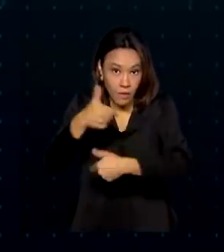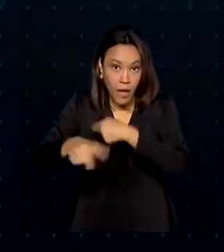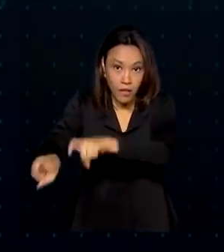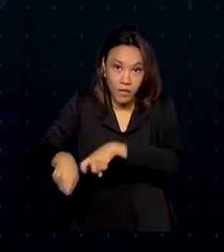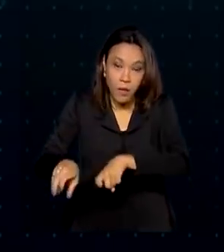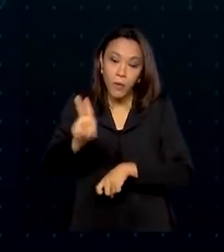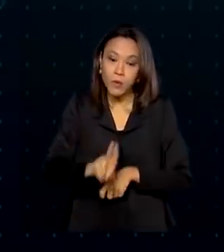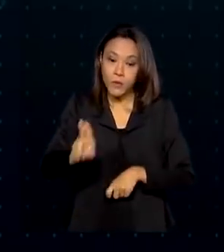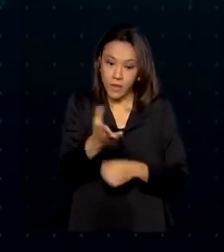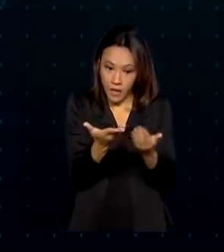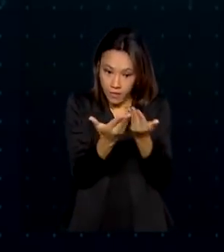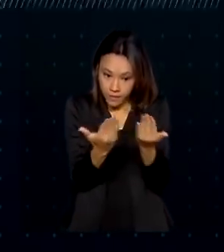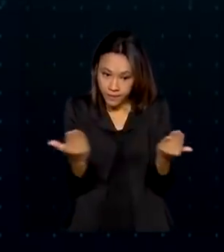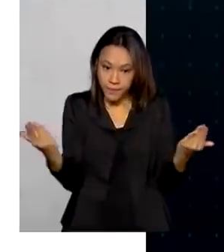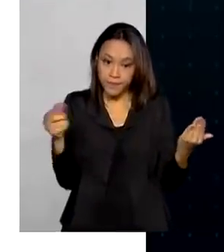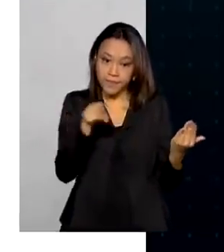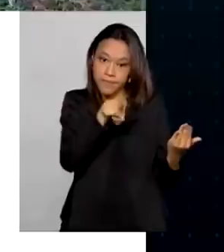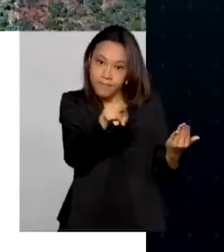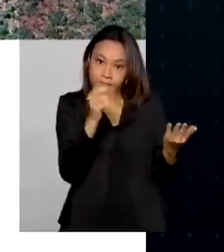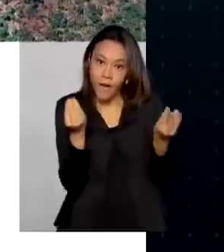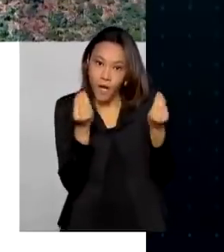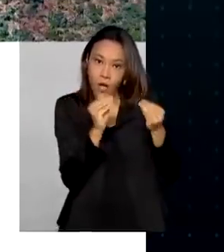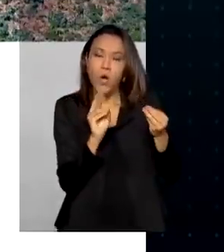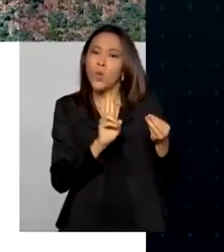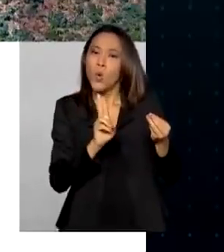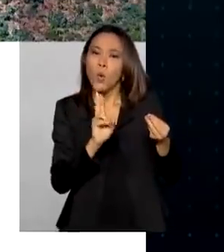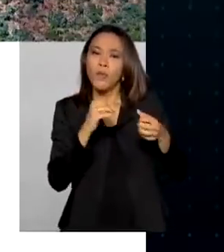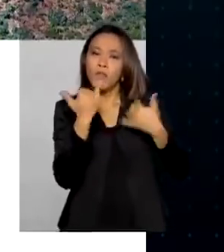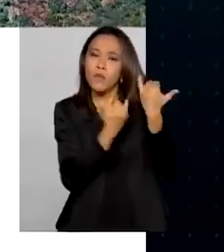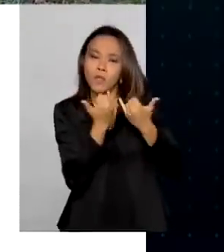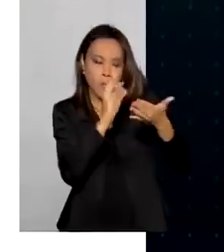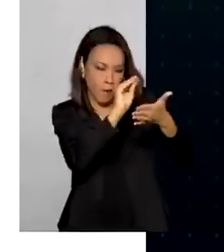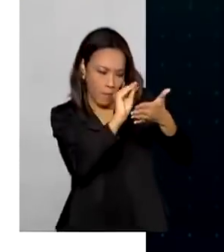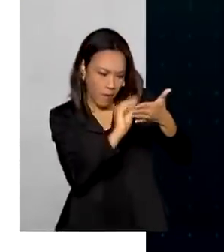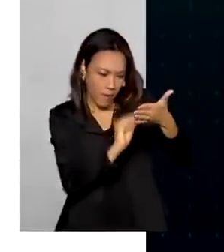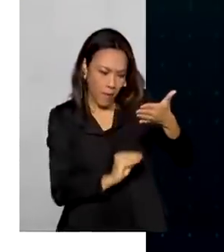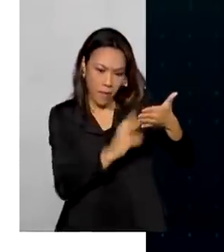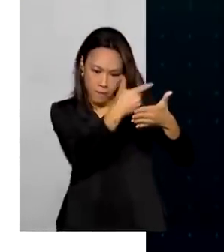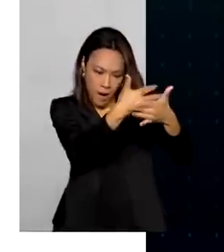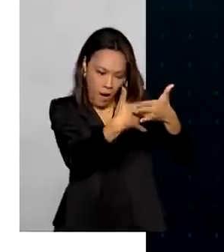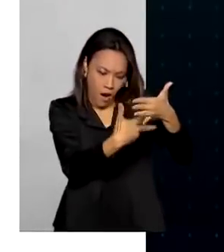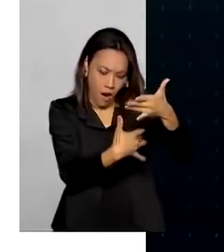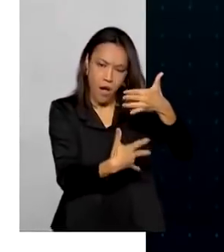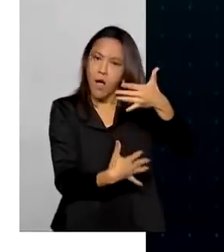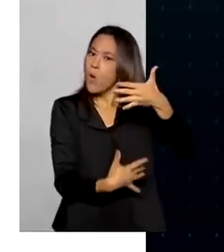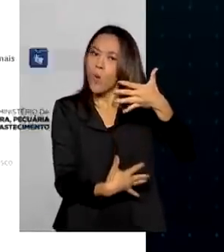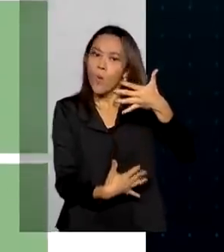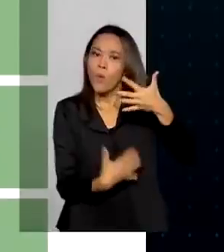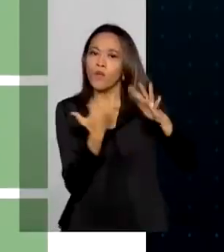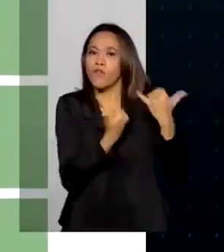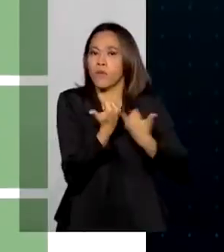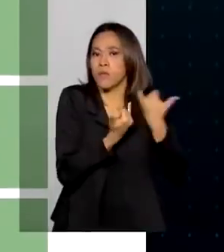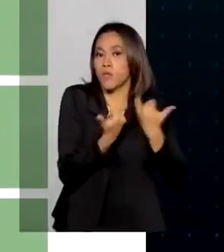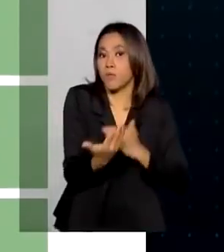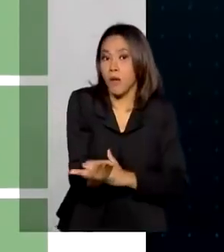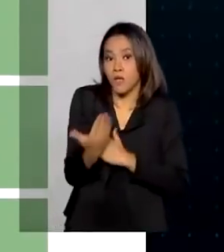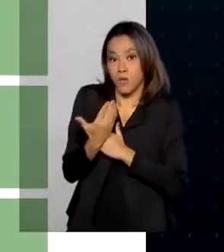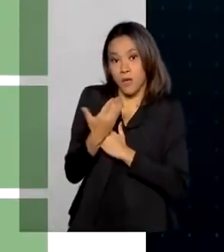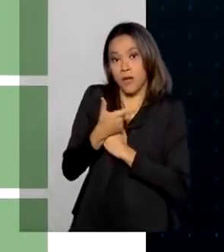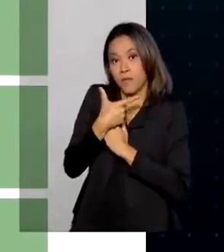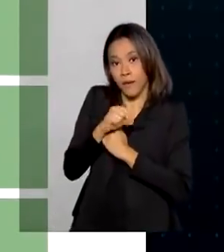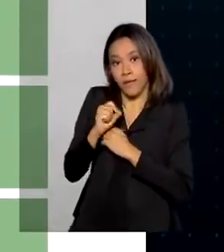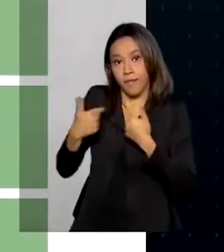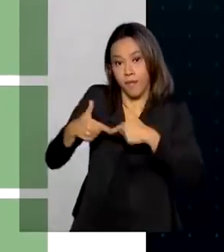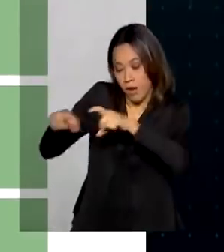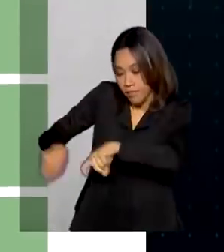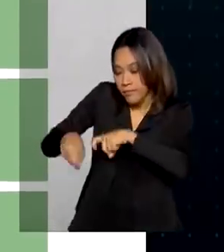Web Ambiente para regularizar o cadastro. A plataforma online reúne informações para ajudar o produtor a tomar